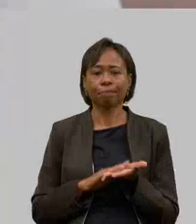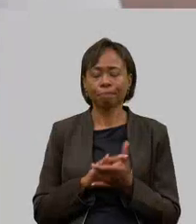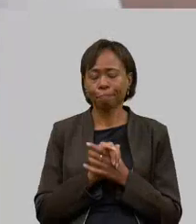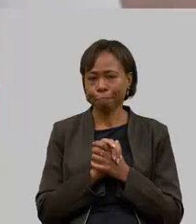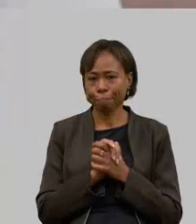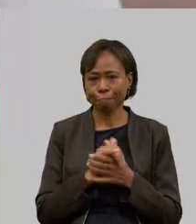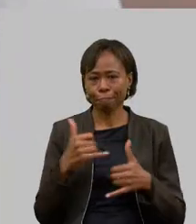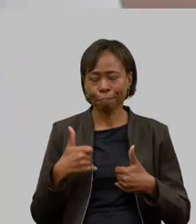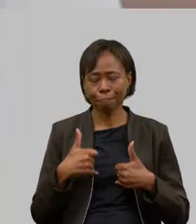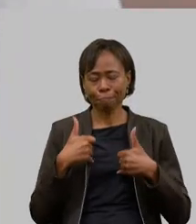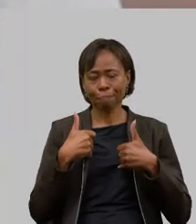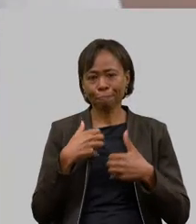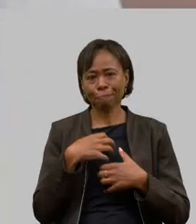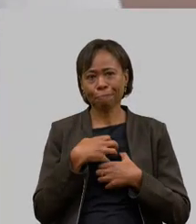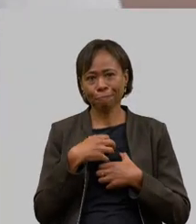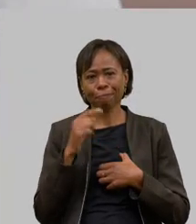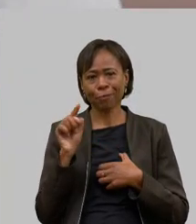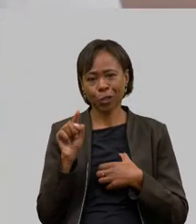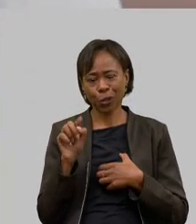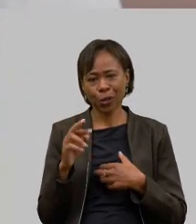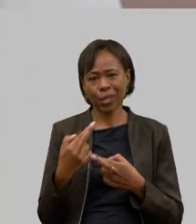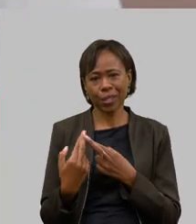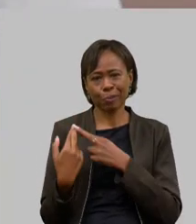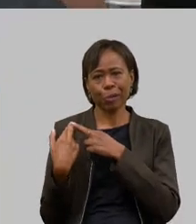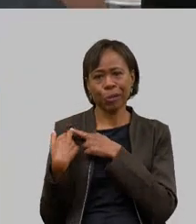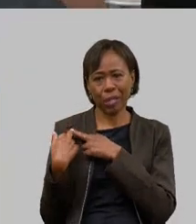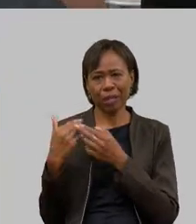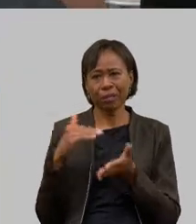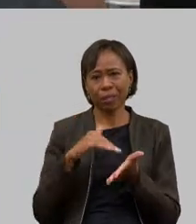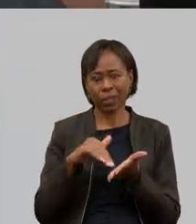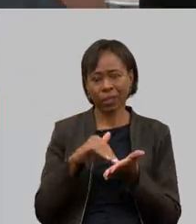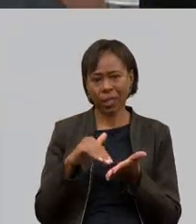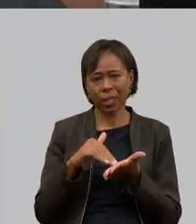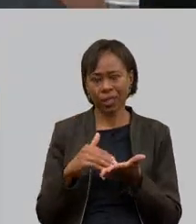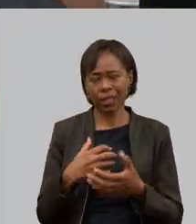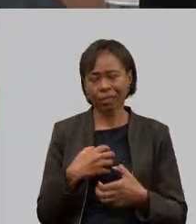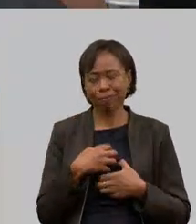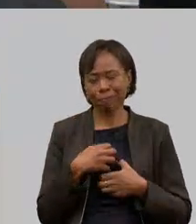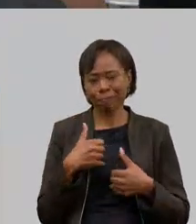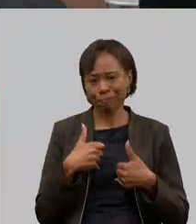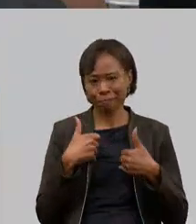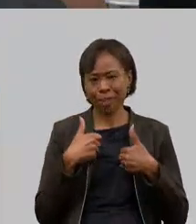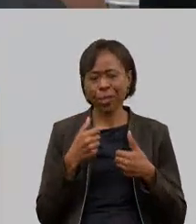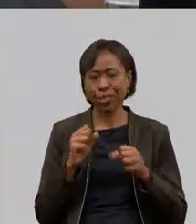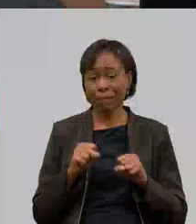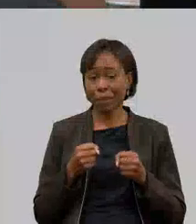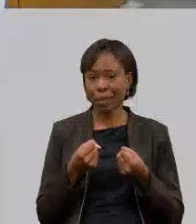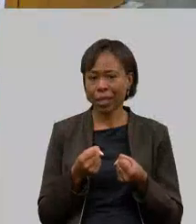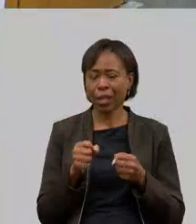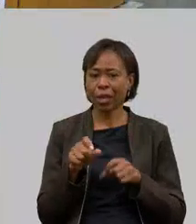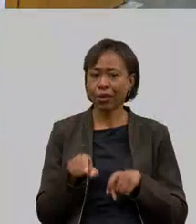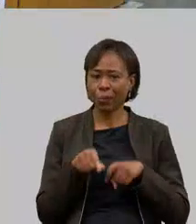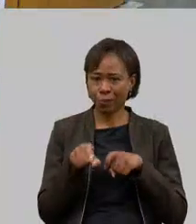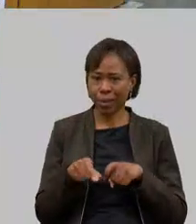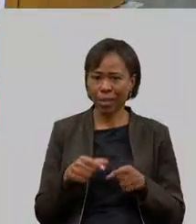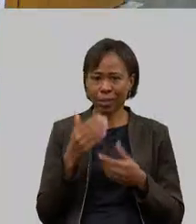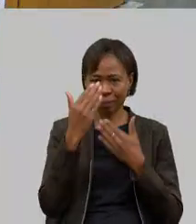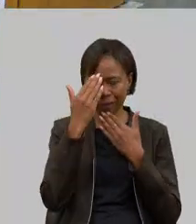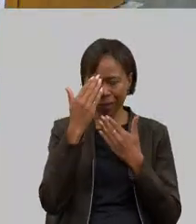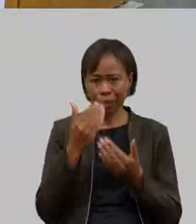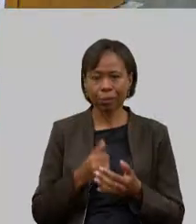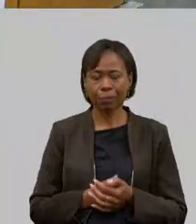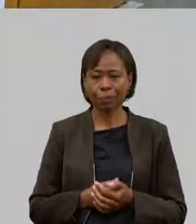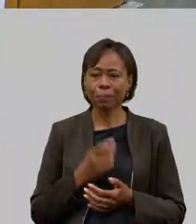orgulho de ter o senhor na frente da pasta e orgulho de defender aqui o nosso agro obrigado presidente obrigado